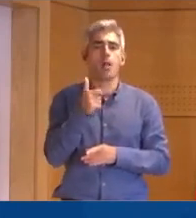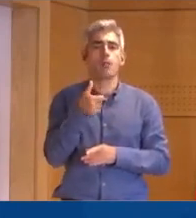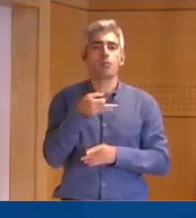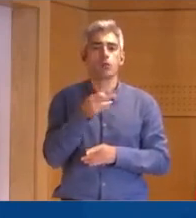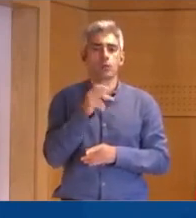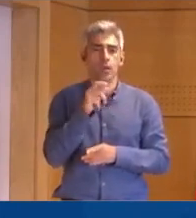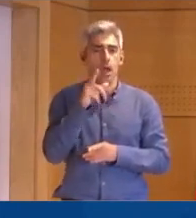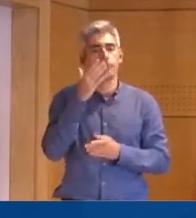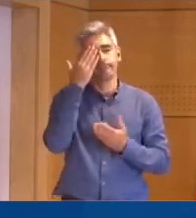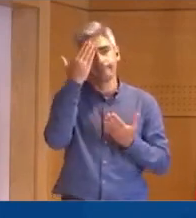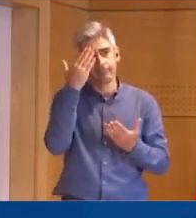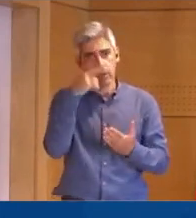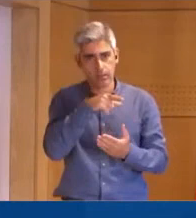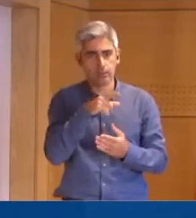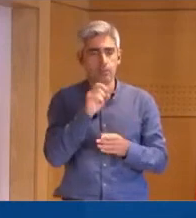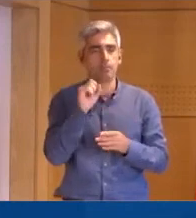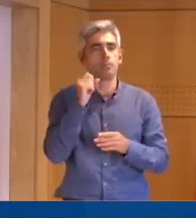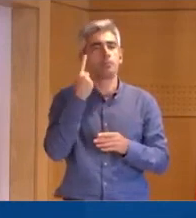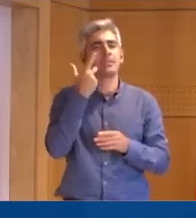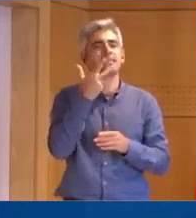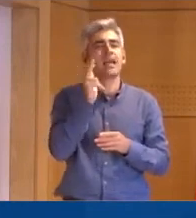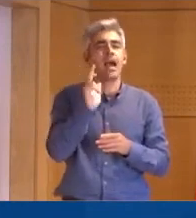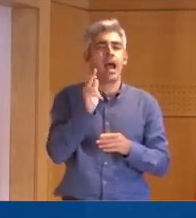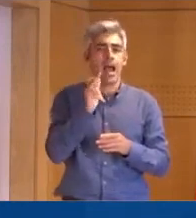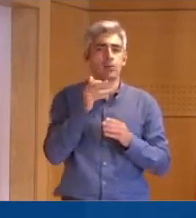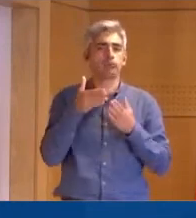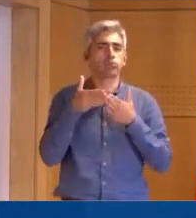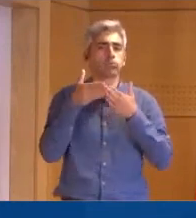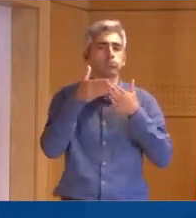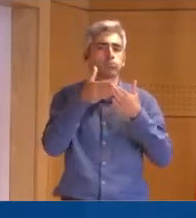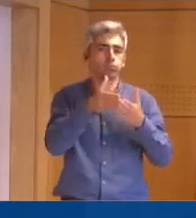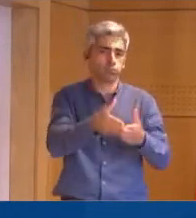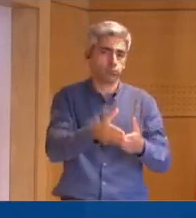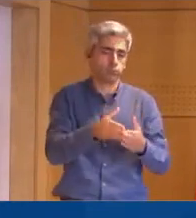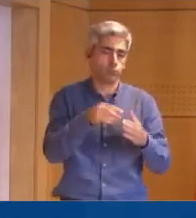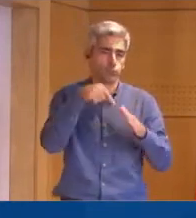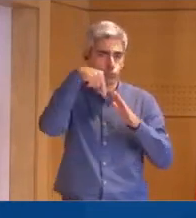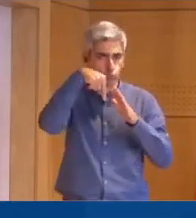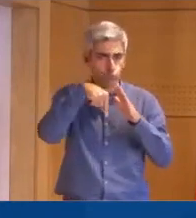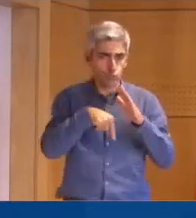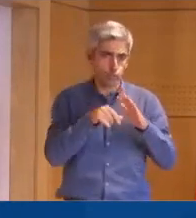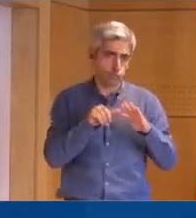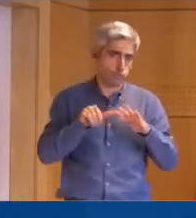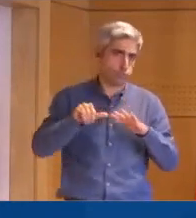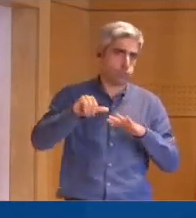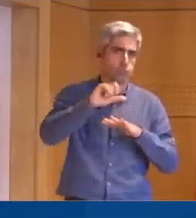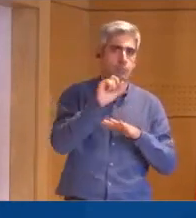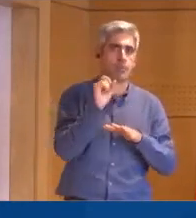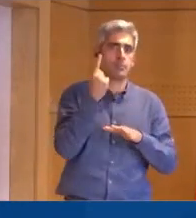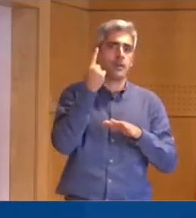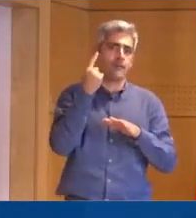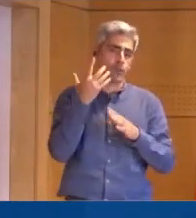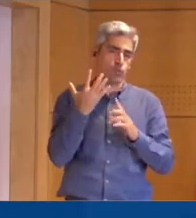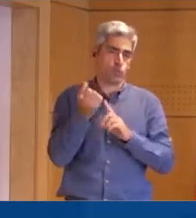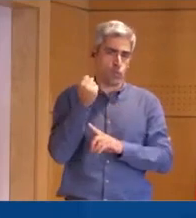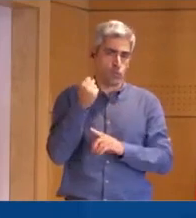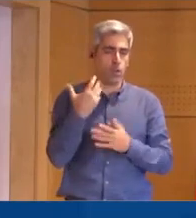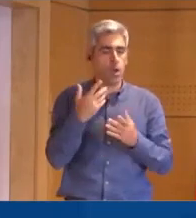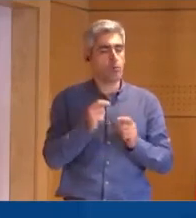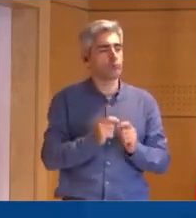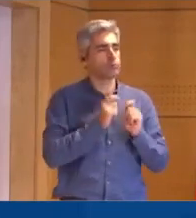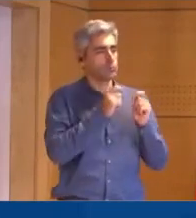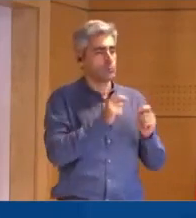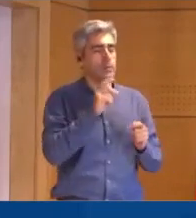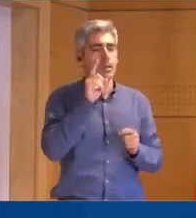centenário da primeira travessia aérea do Atlântico Sul, uma das maiores proezas da história da navegação aérea. Passo agora a palavra à Sra. Ministra Adjunta e dos